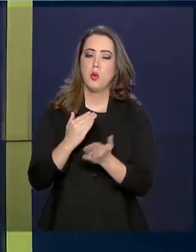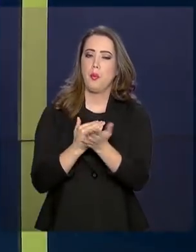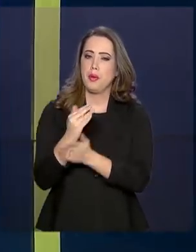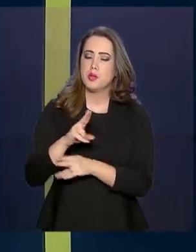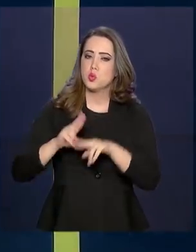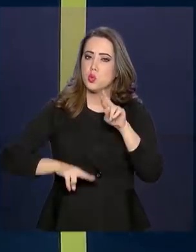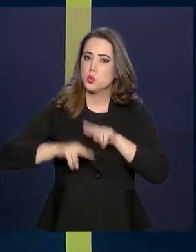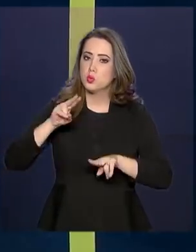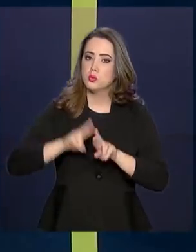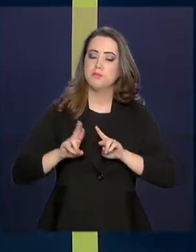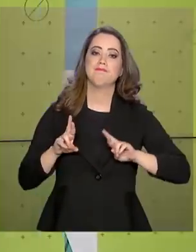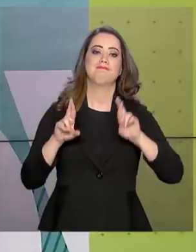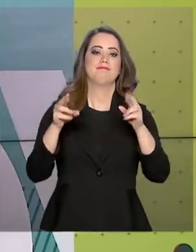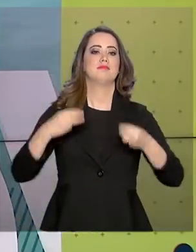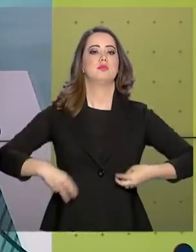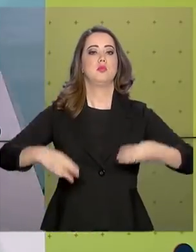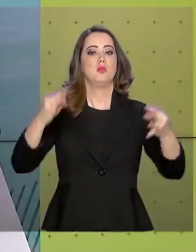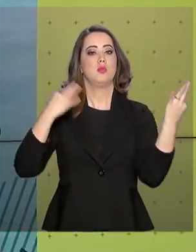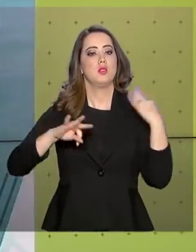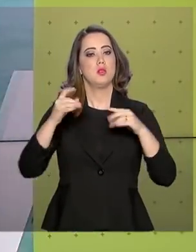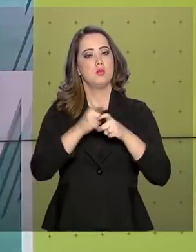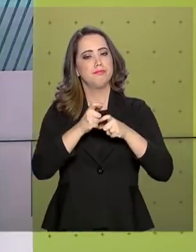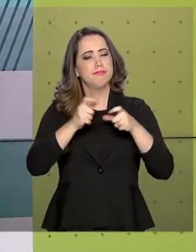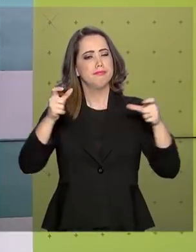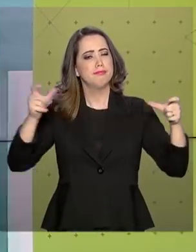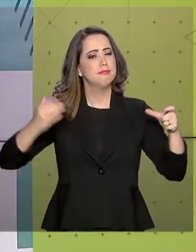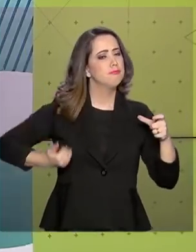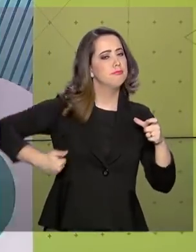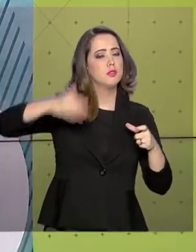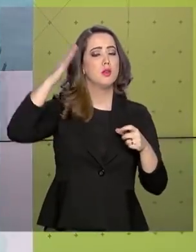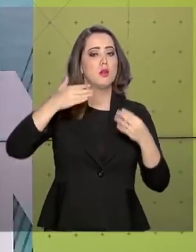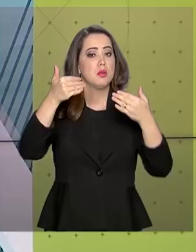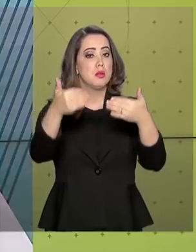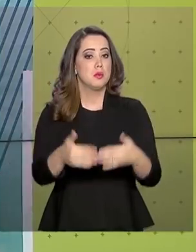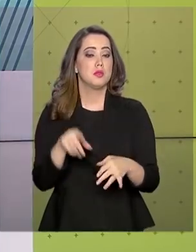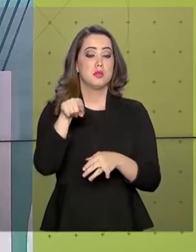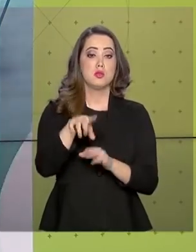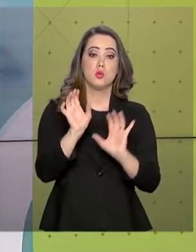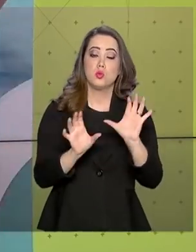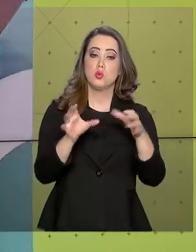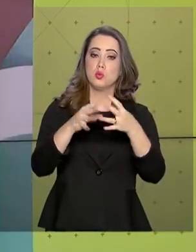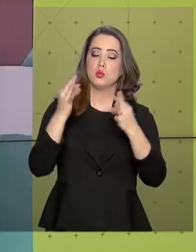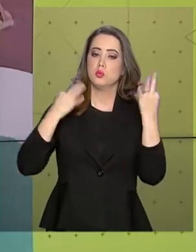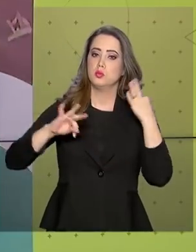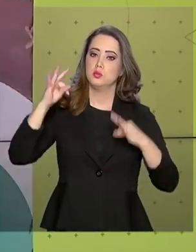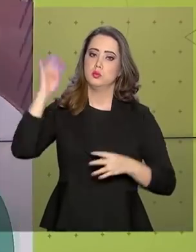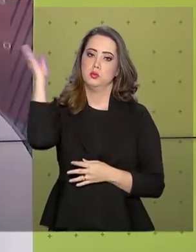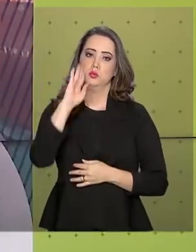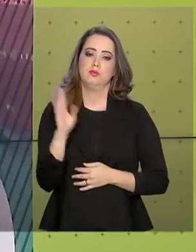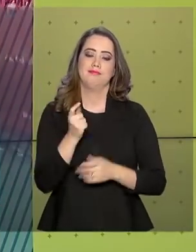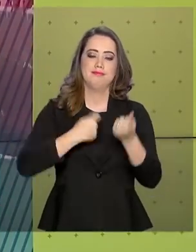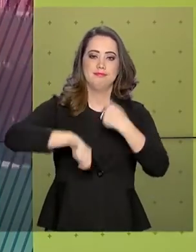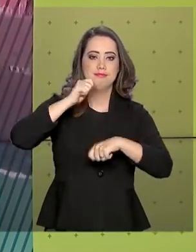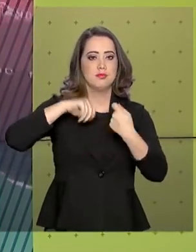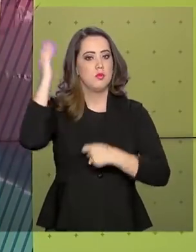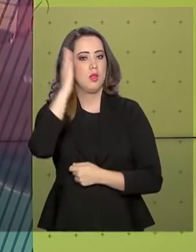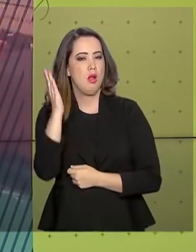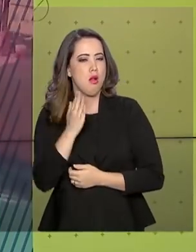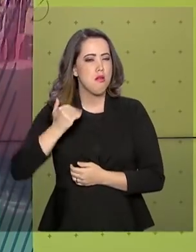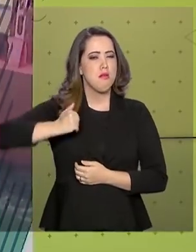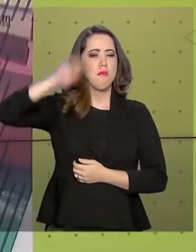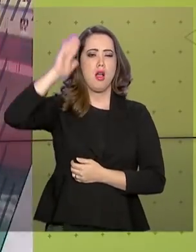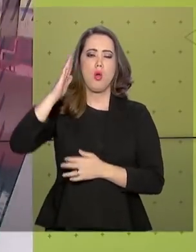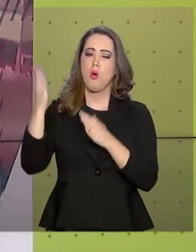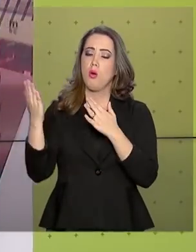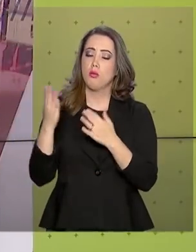estimativa do Ministério do Turismo é de que aumente ainda mais a presença desses turistas no Brasil. E a economia brasileira será a